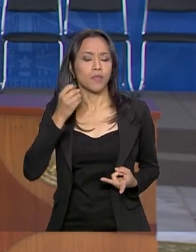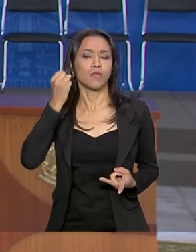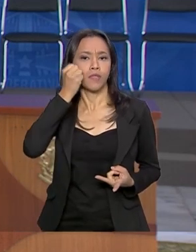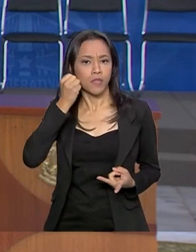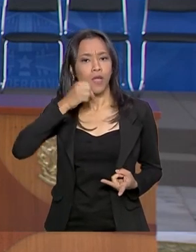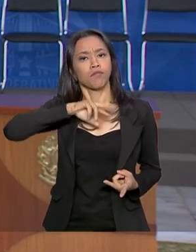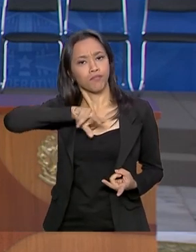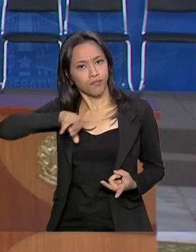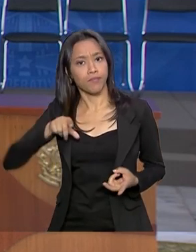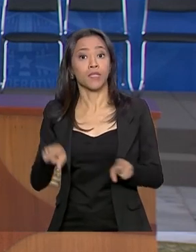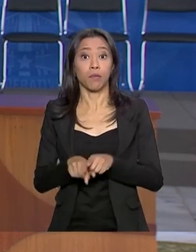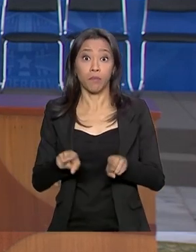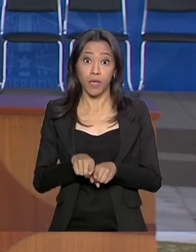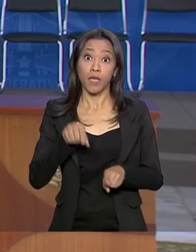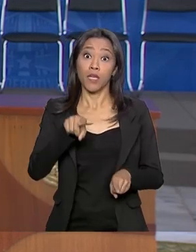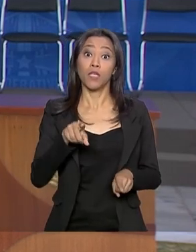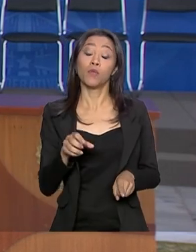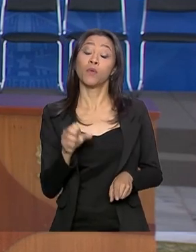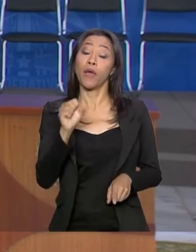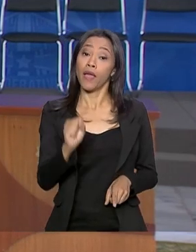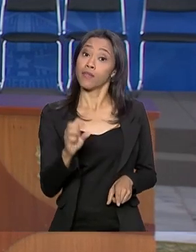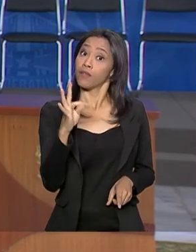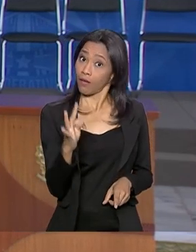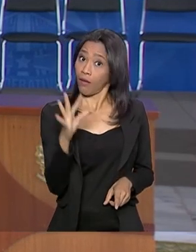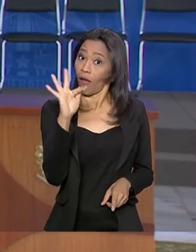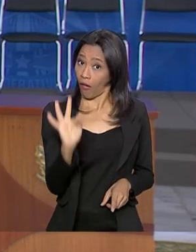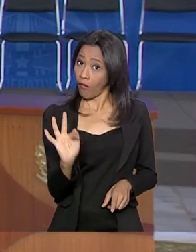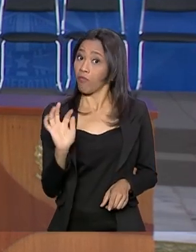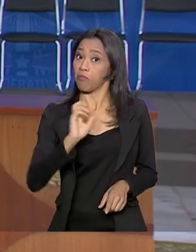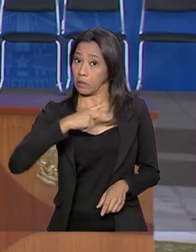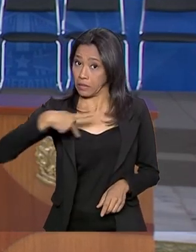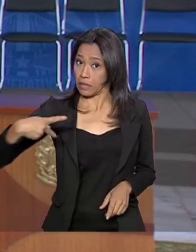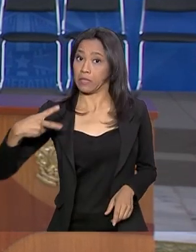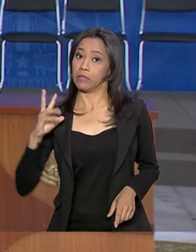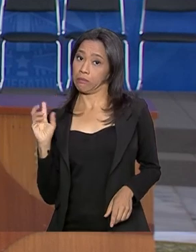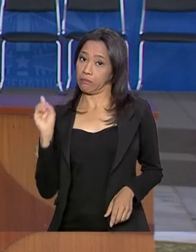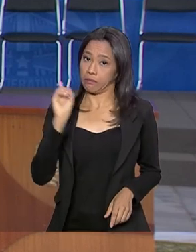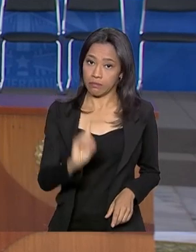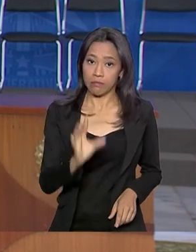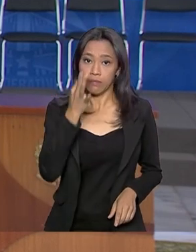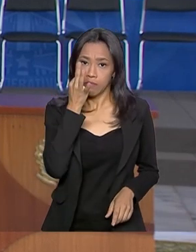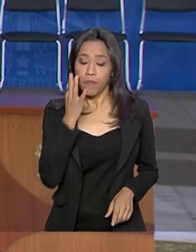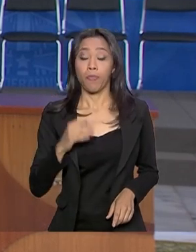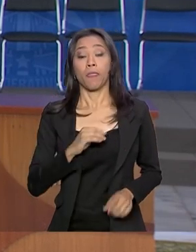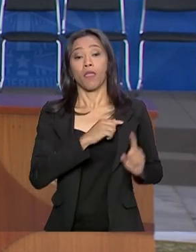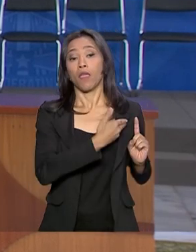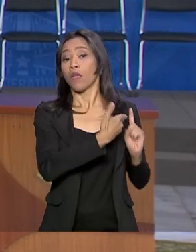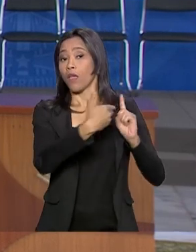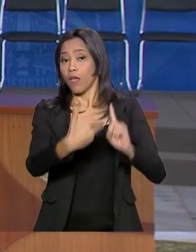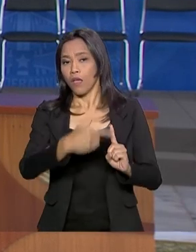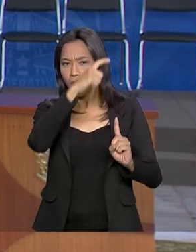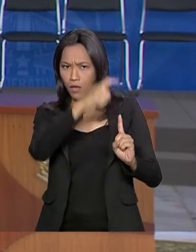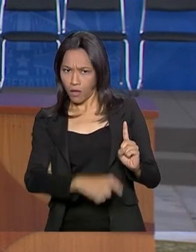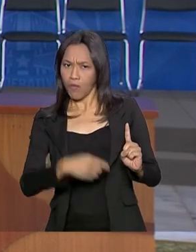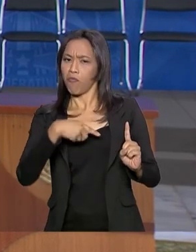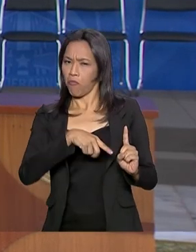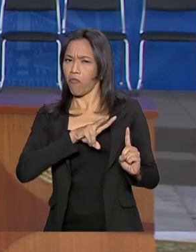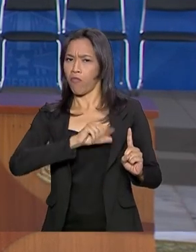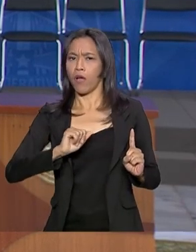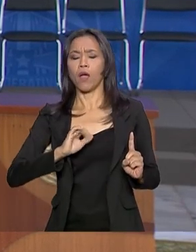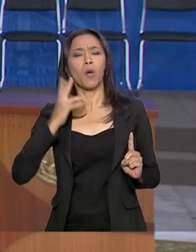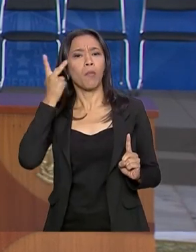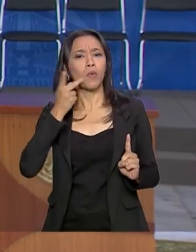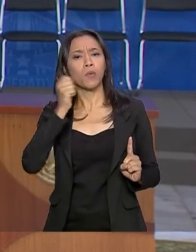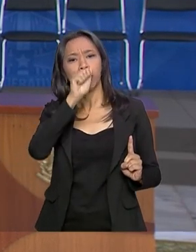Supremo Tribunal Federal, Dias Toffoli. Augusto Aras vai chefiar o Ministério Público da União pelos próximos